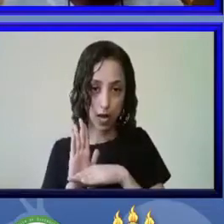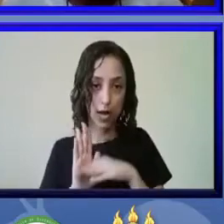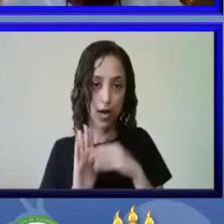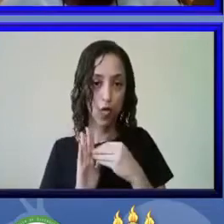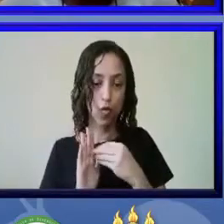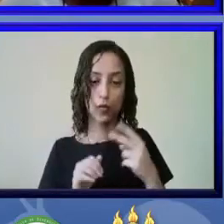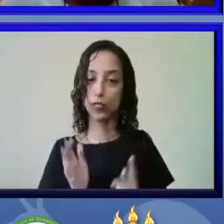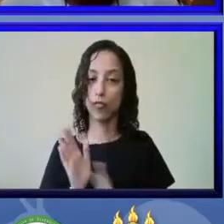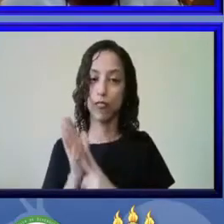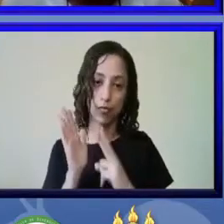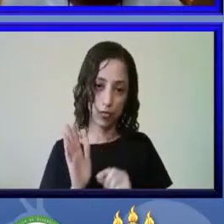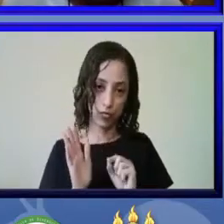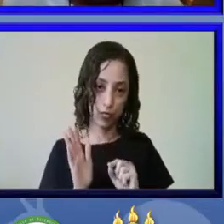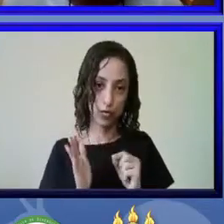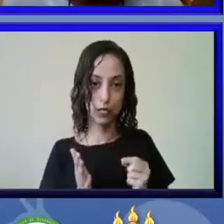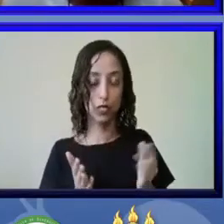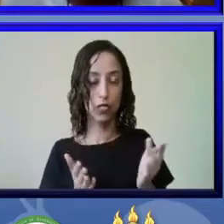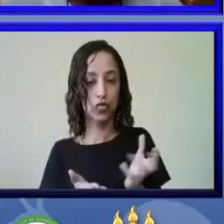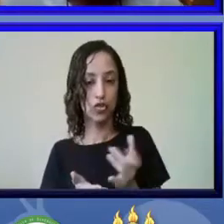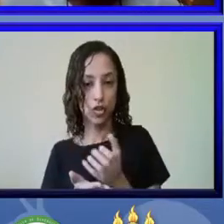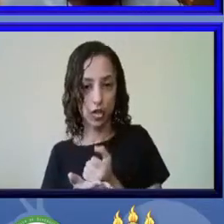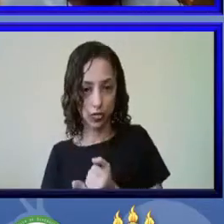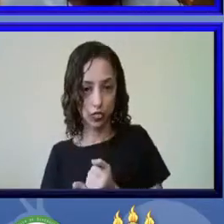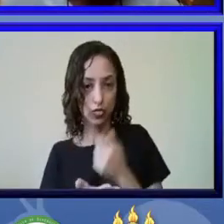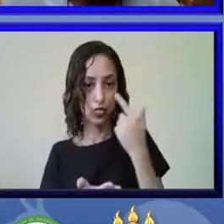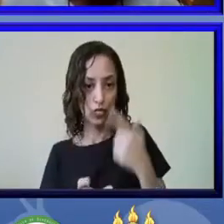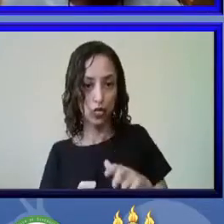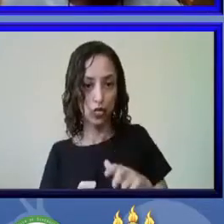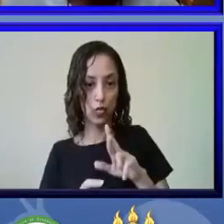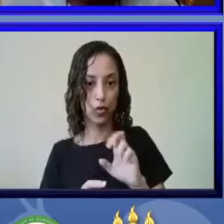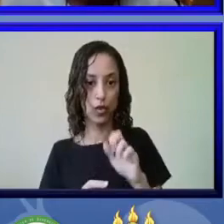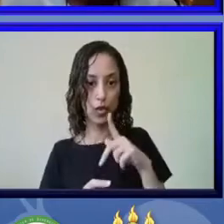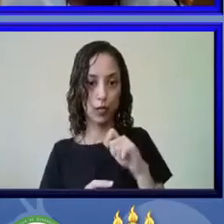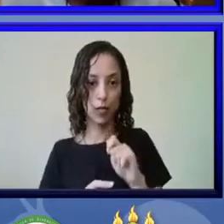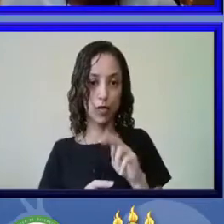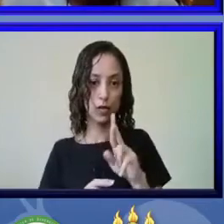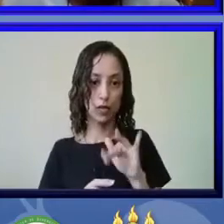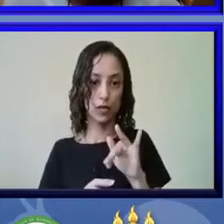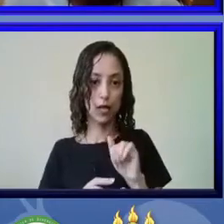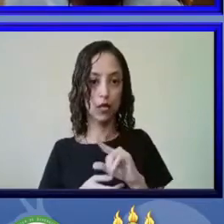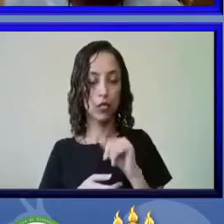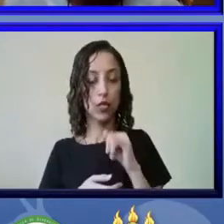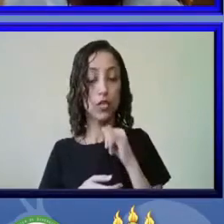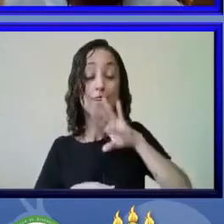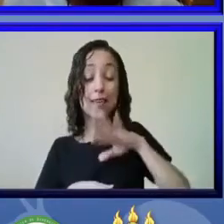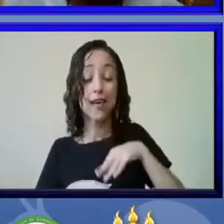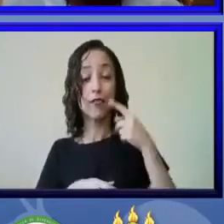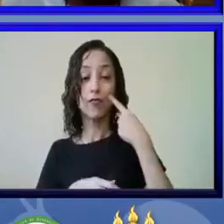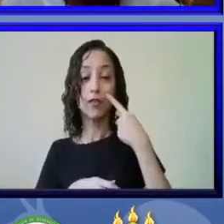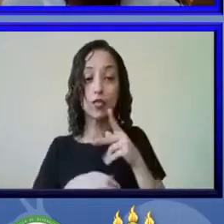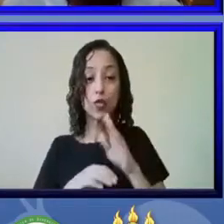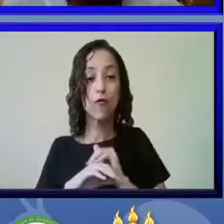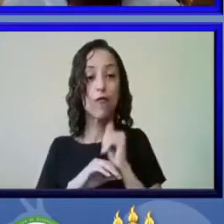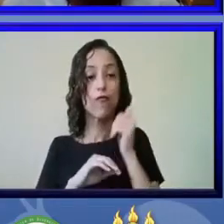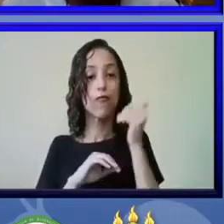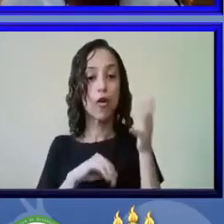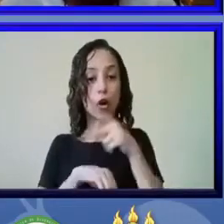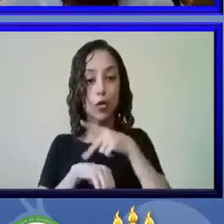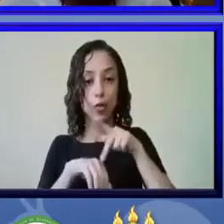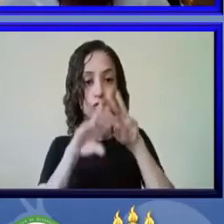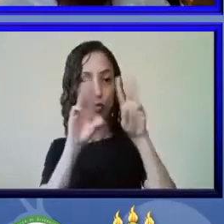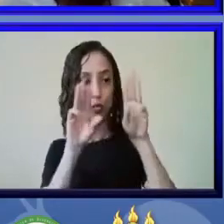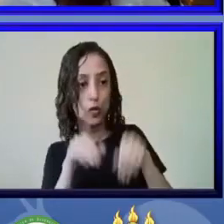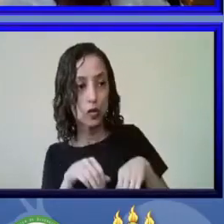dos dados repatriados. Então, a pessoa que foi ao museu lá de fora, trouxe